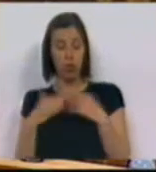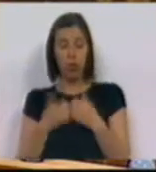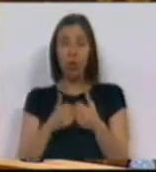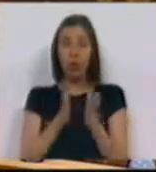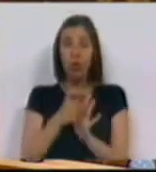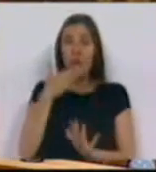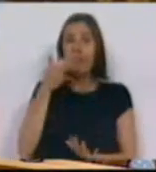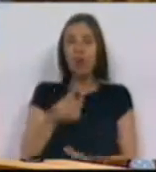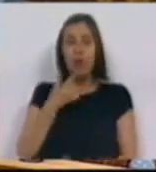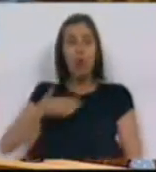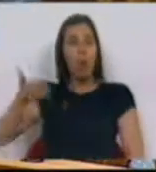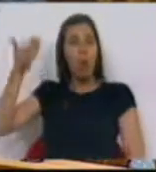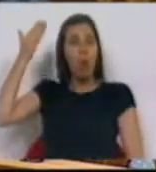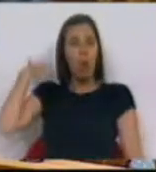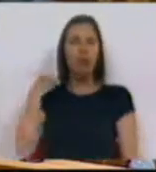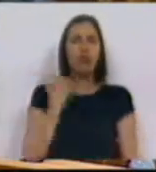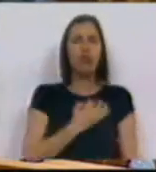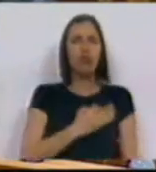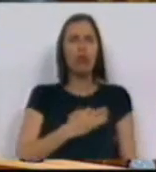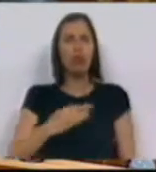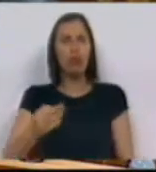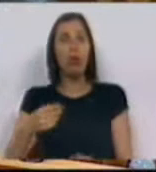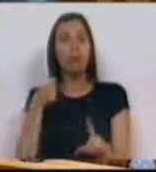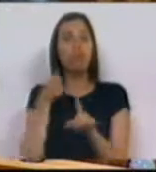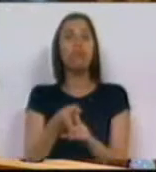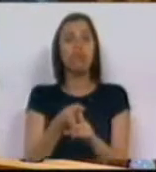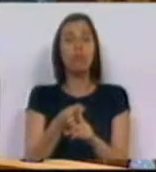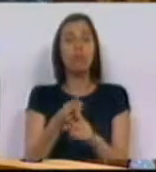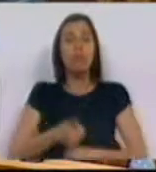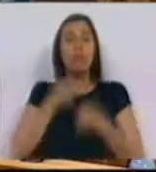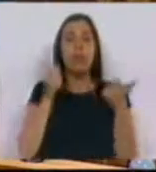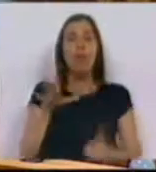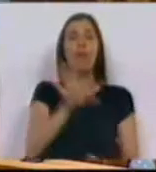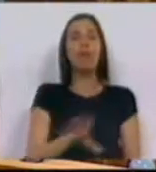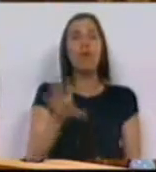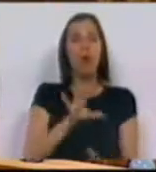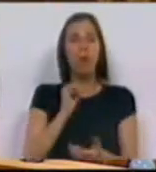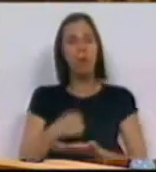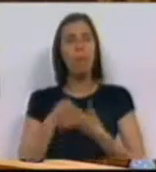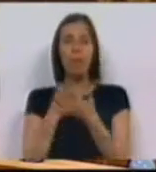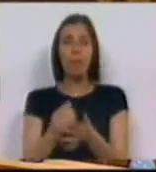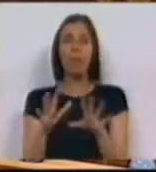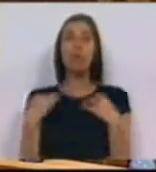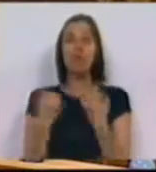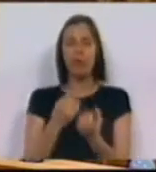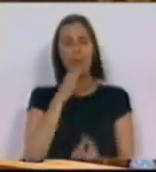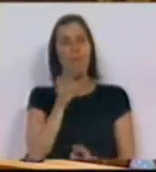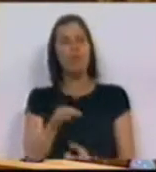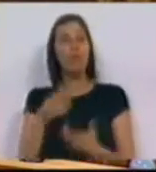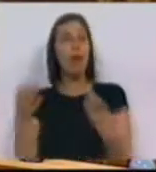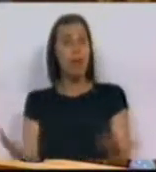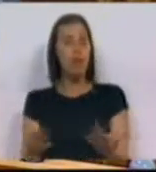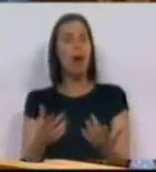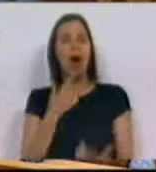todos. Há muito e todos os dias que desafia melhores formas de apoio social às famílias